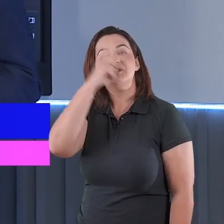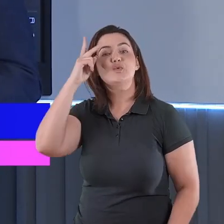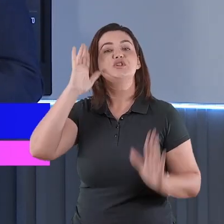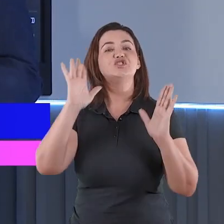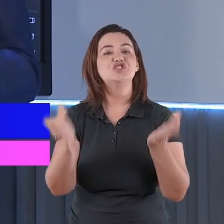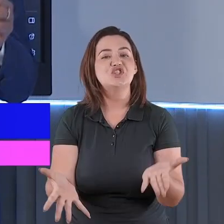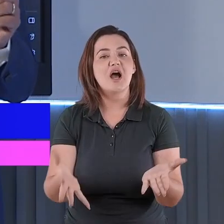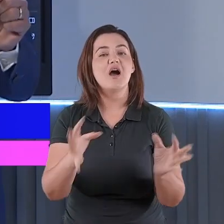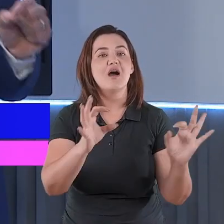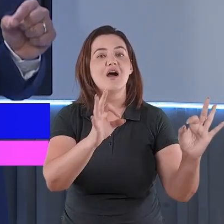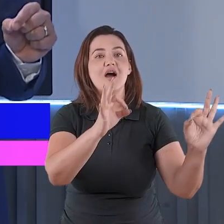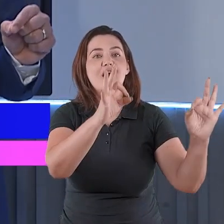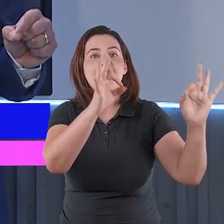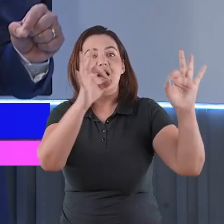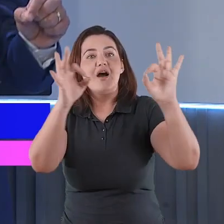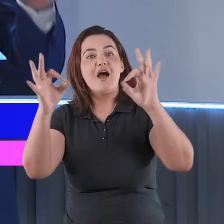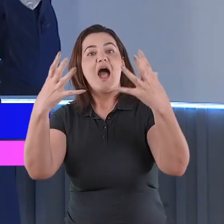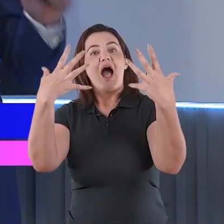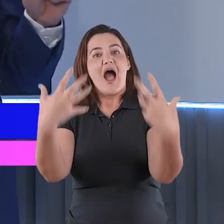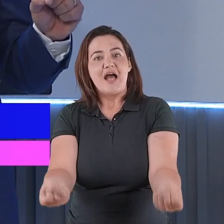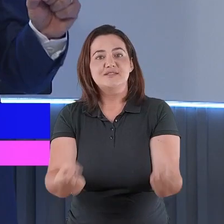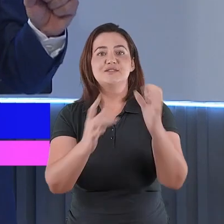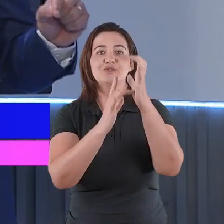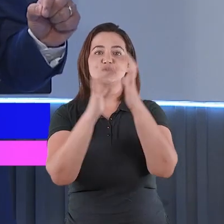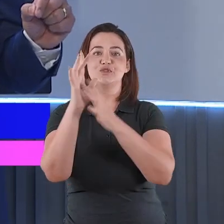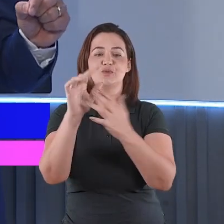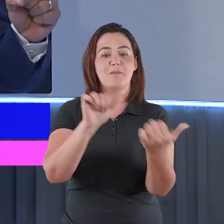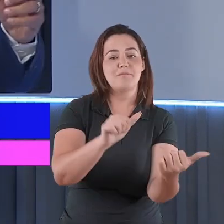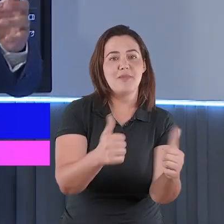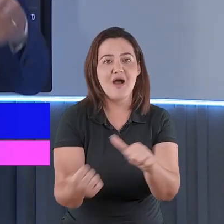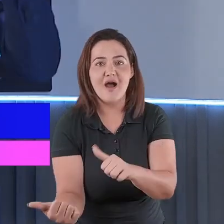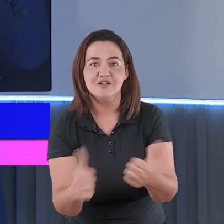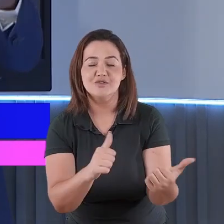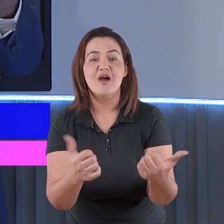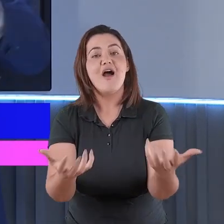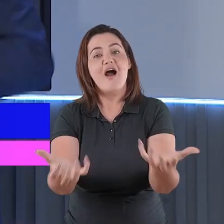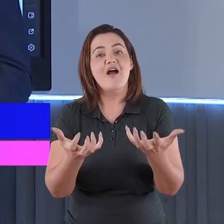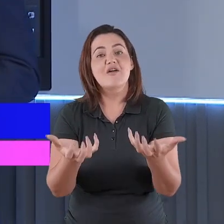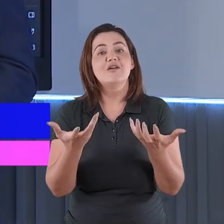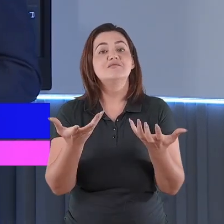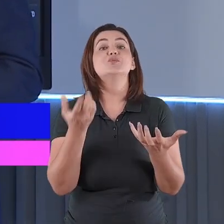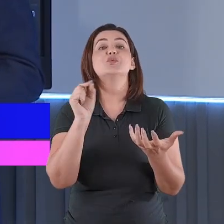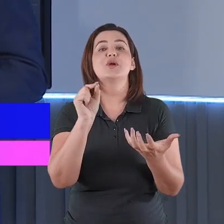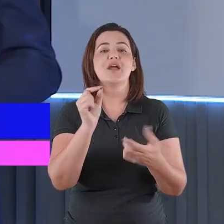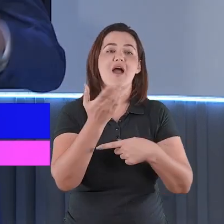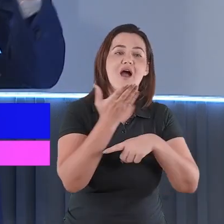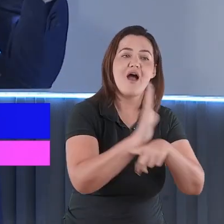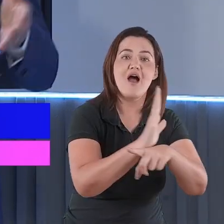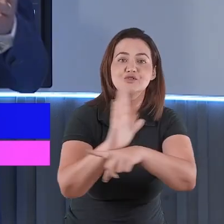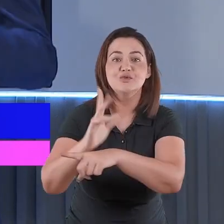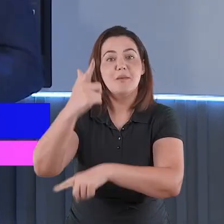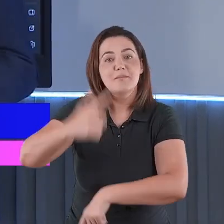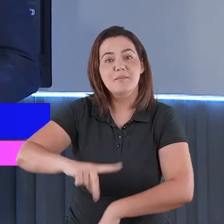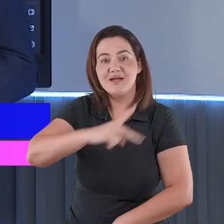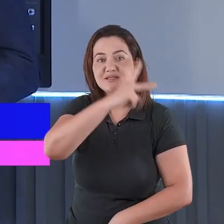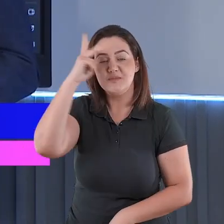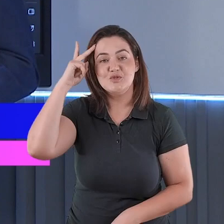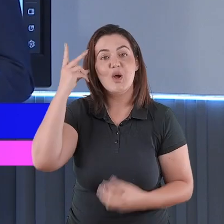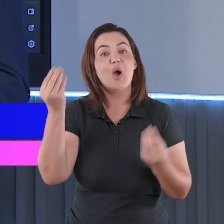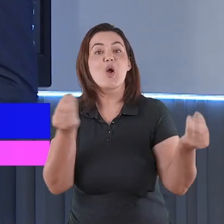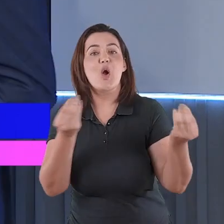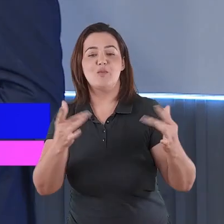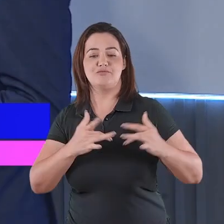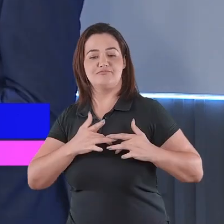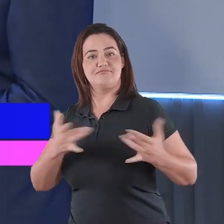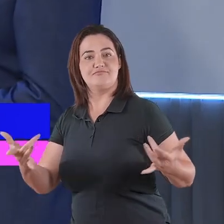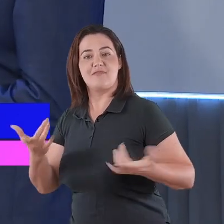pela palavra. E porque essa palavra fez tão bem na vida dele, que ele precisa agora compartilhar com outras pessoas, e o faz por meio da